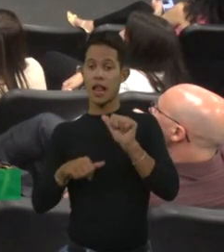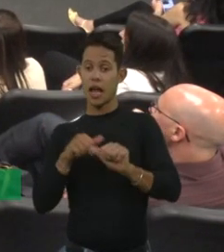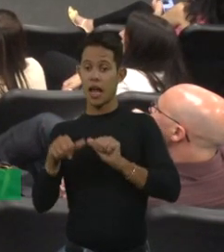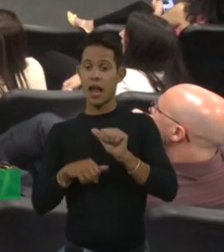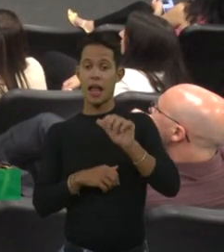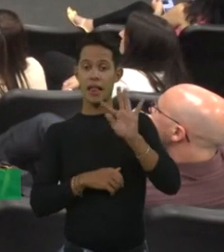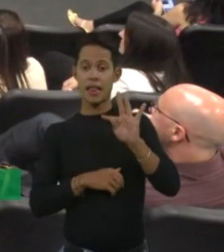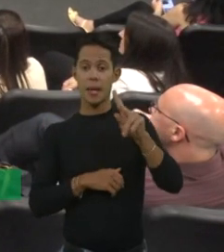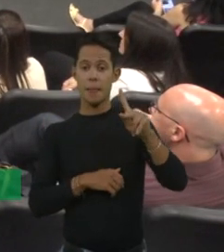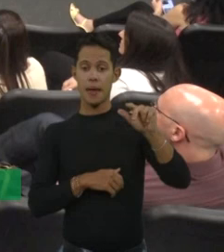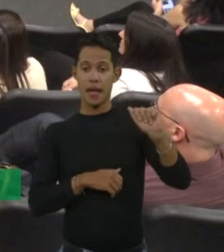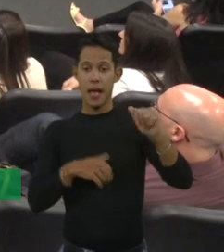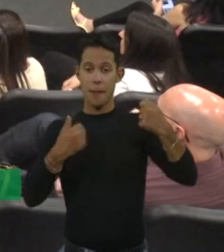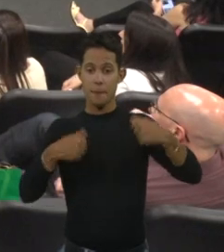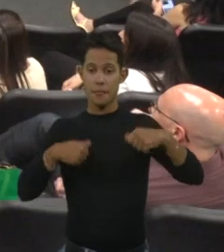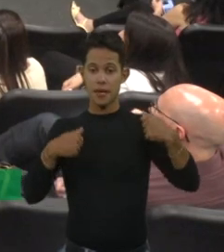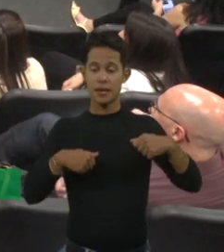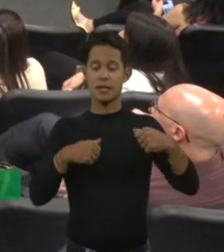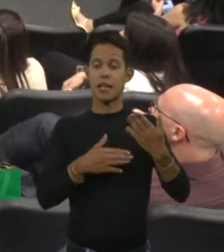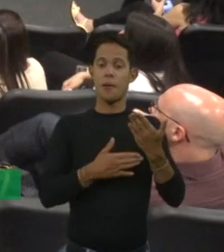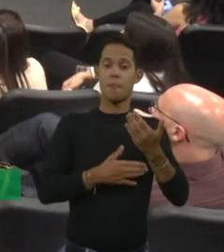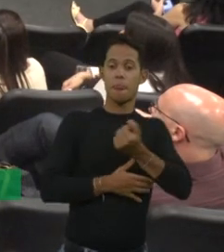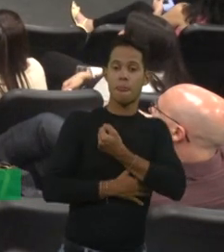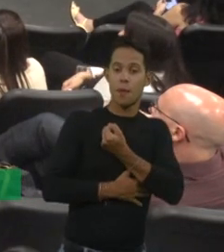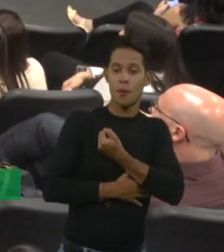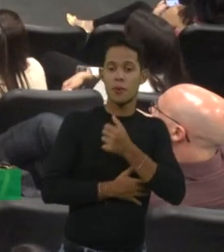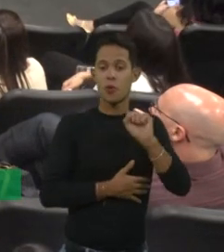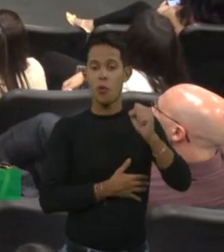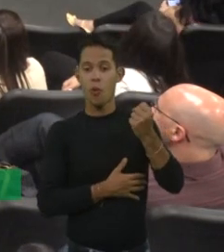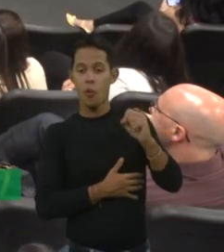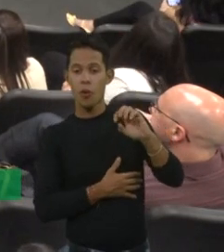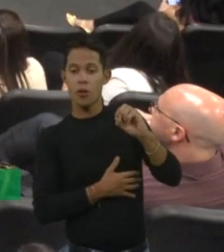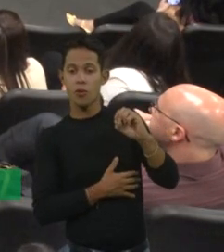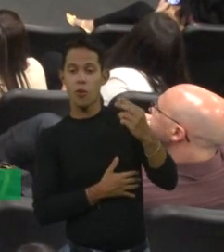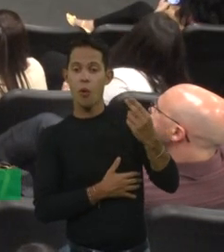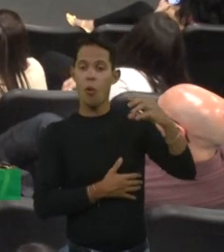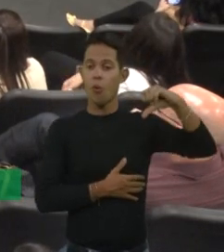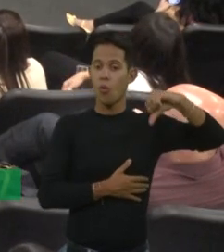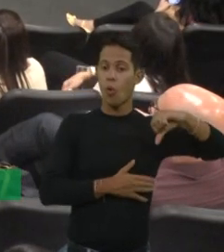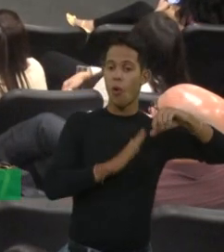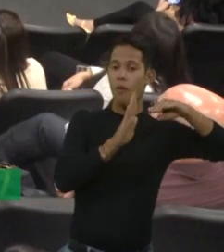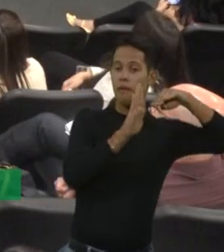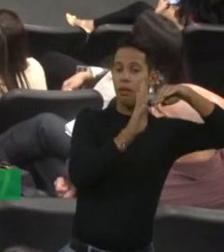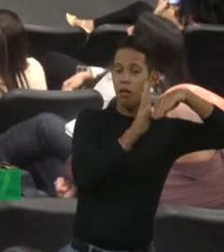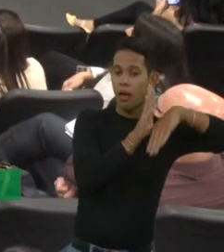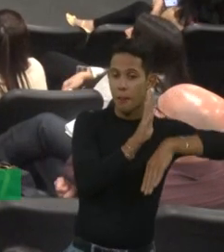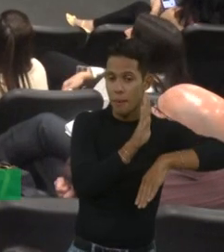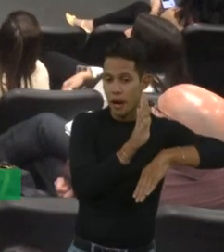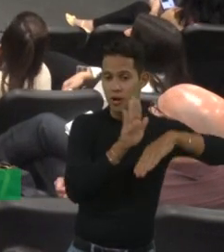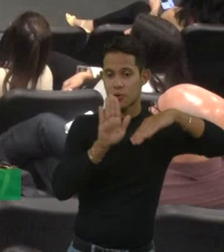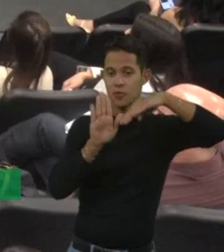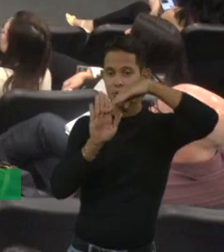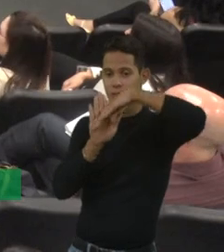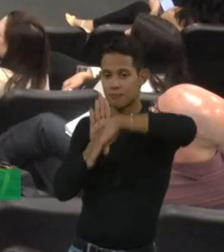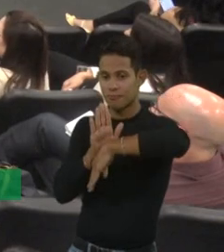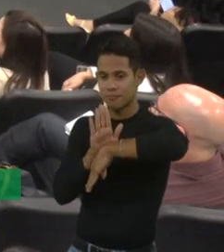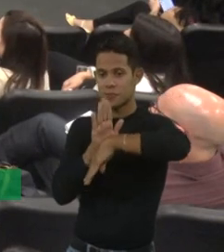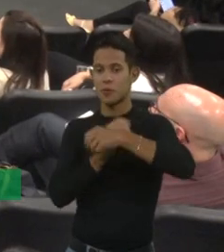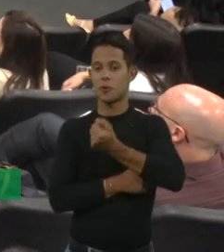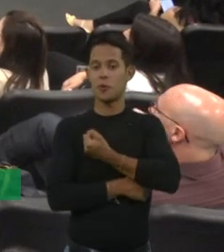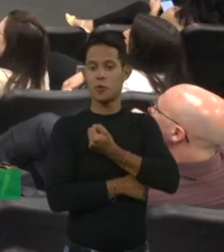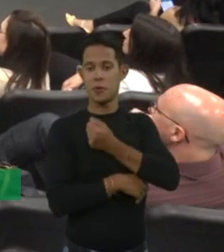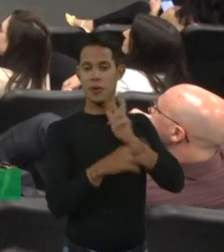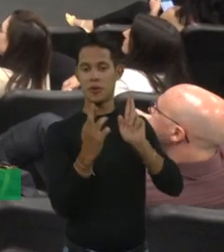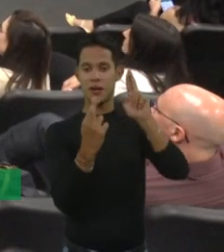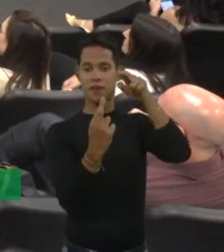tem que ter um nível de fator 8 e 9 um pouco mais baixo, bem mais abaixo do valor de referência, para ter repercussão.